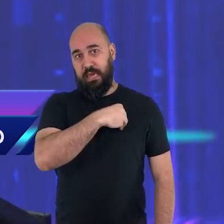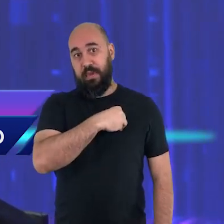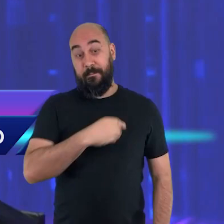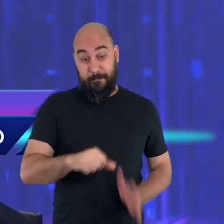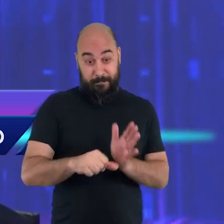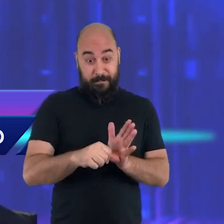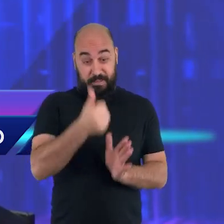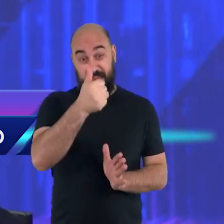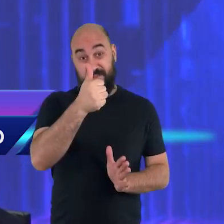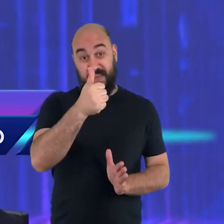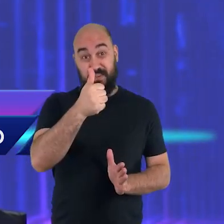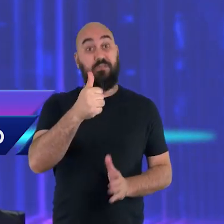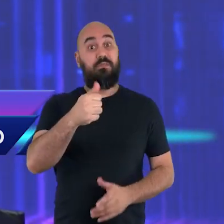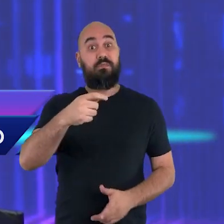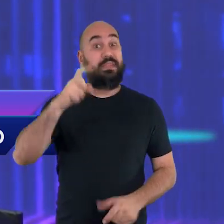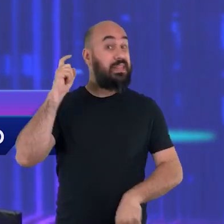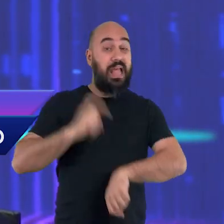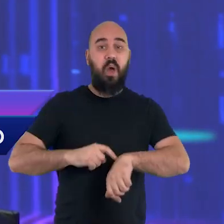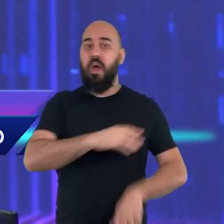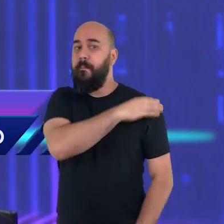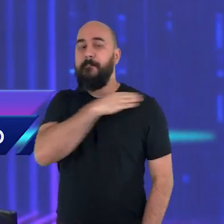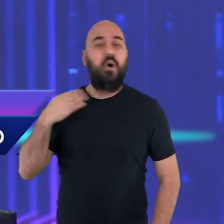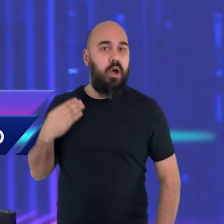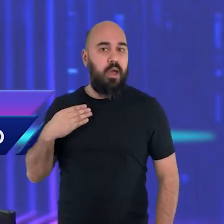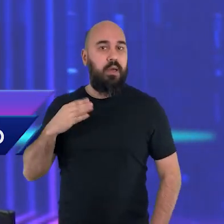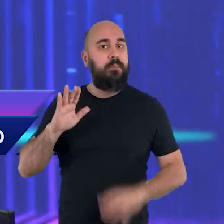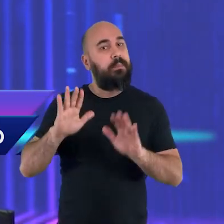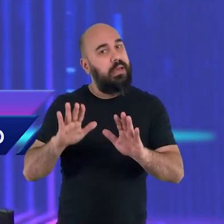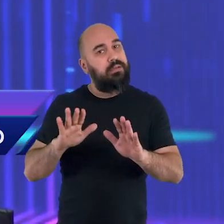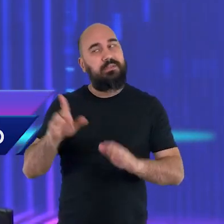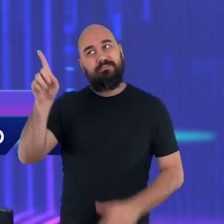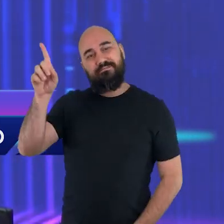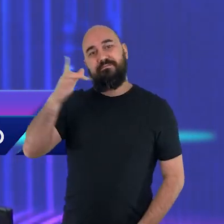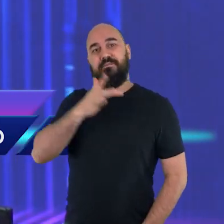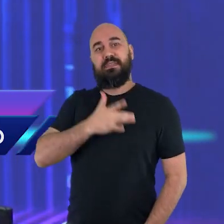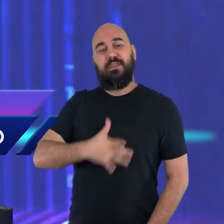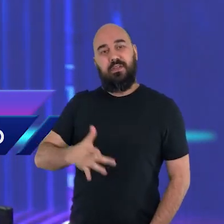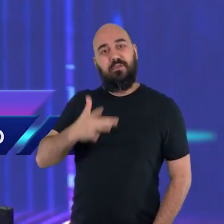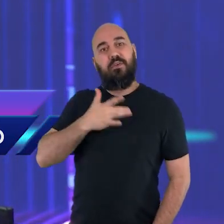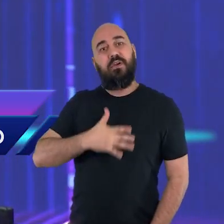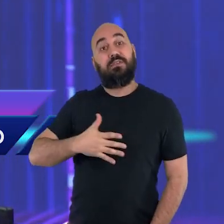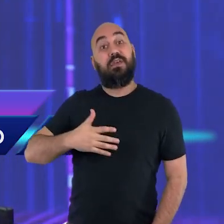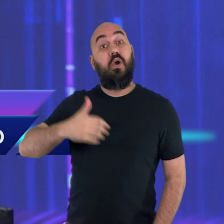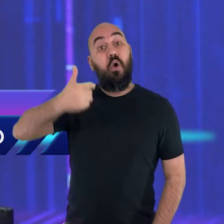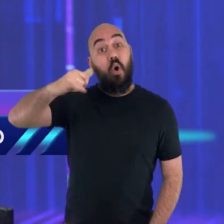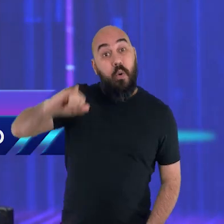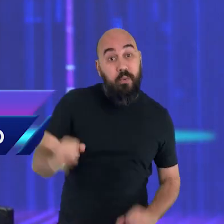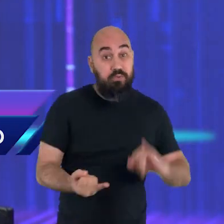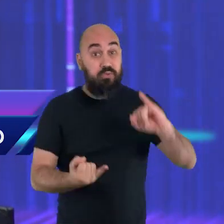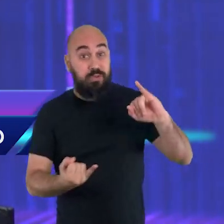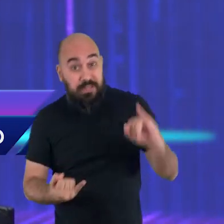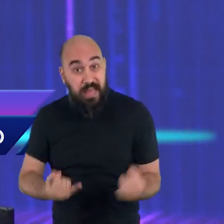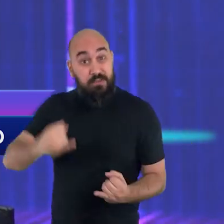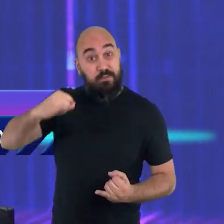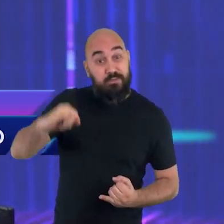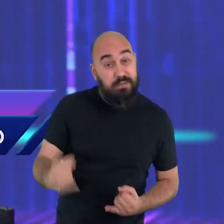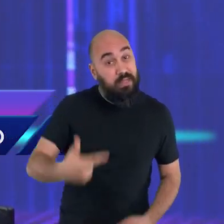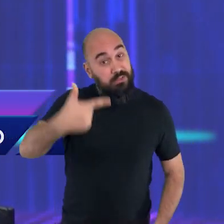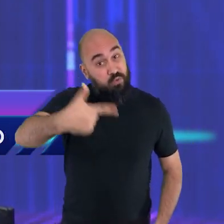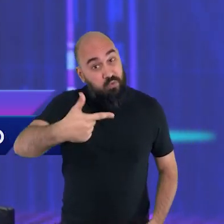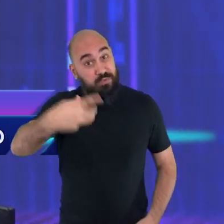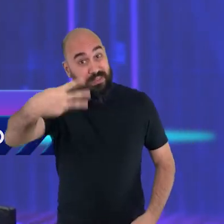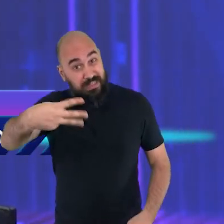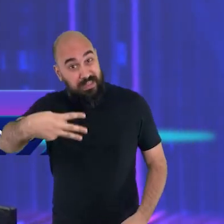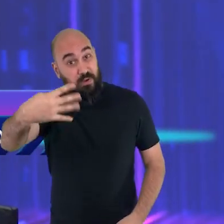deveria ter morrido, mas não morreu. Porque Jesus te dá uma segunda chance. Ele é o Criador. É isso que o